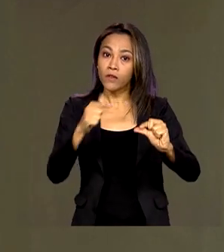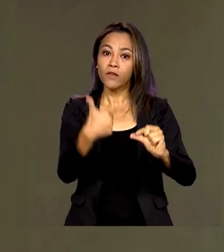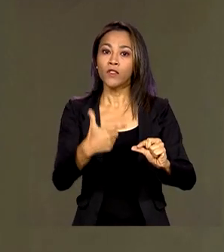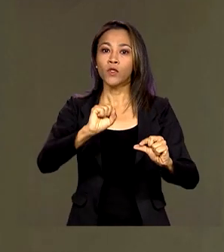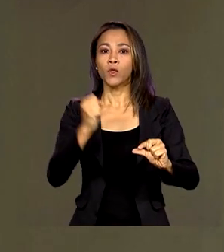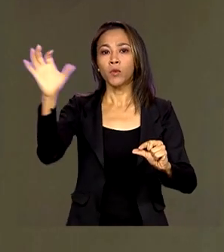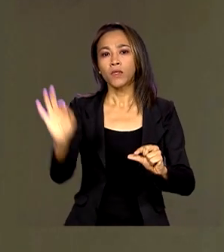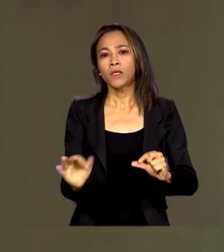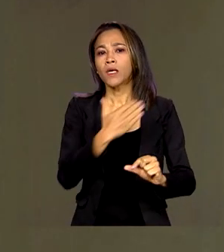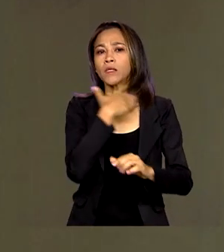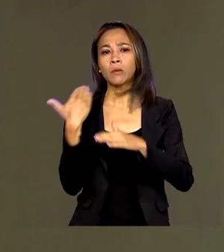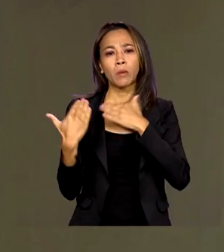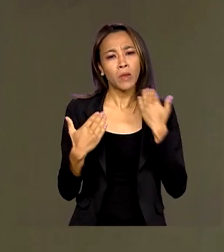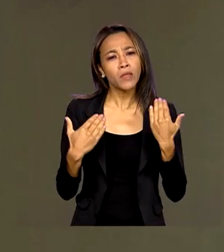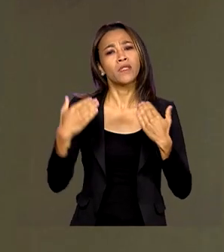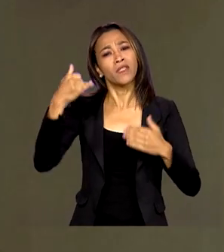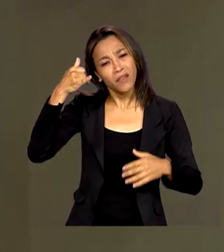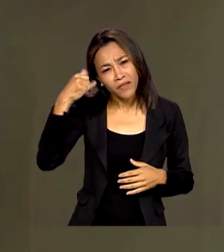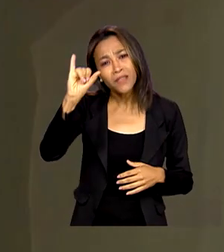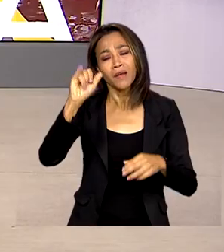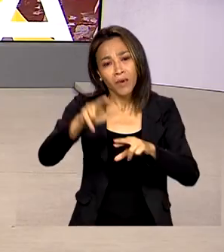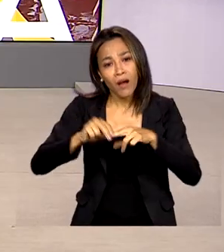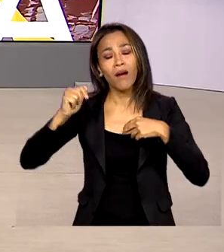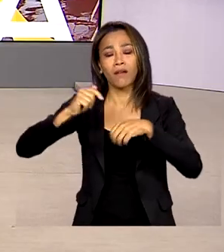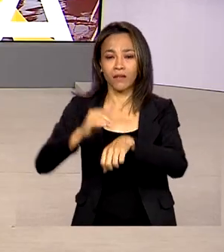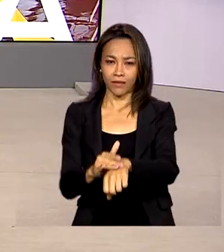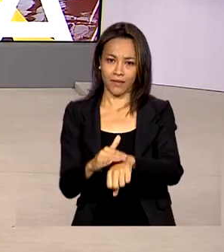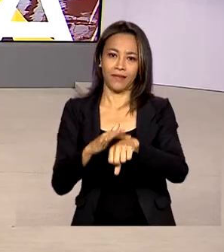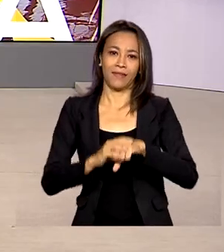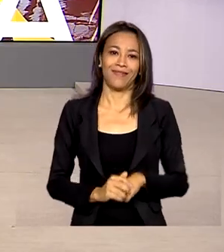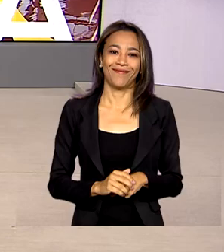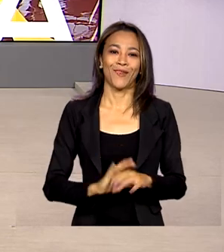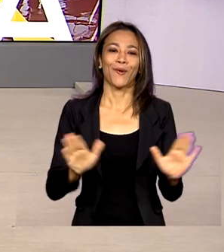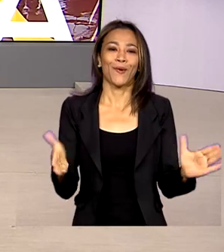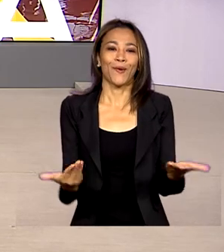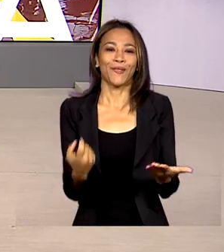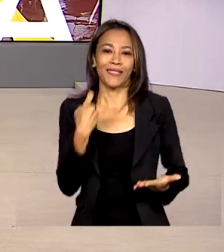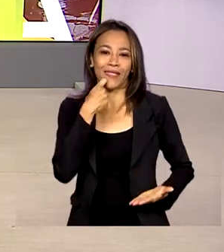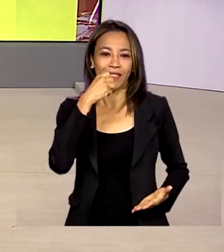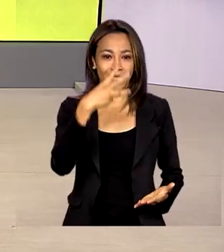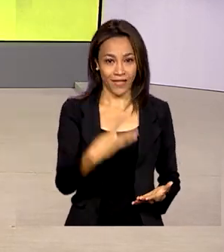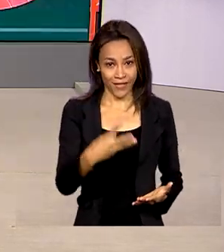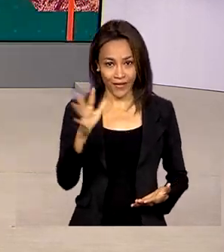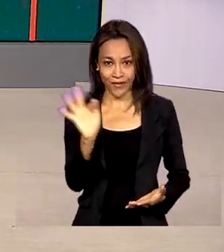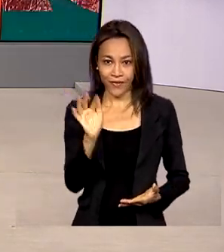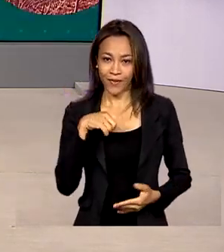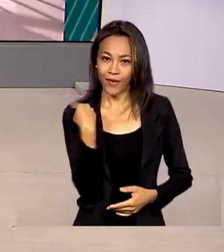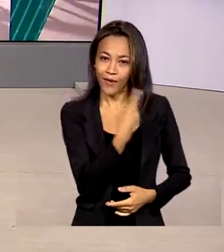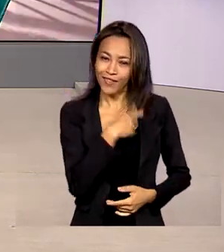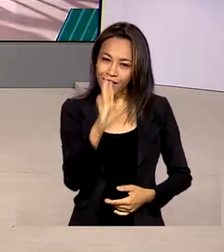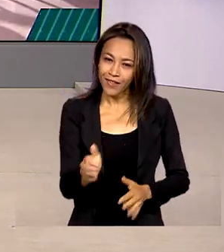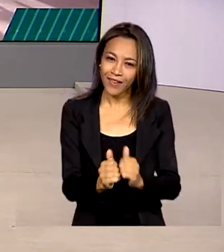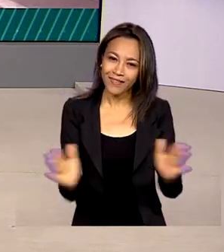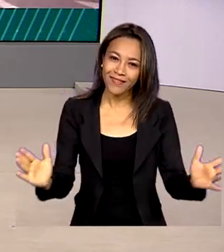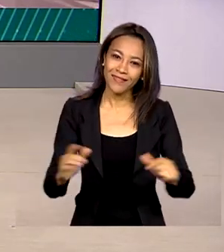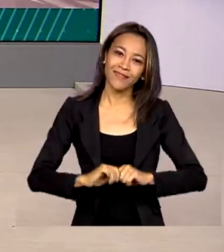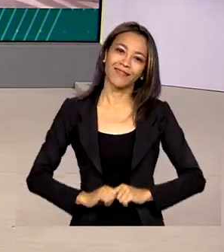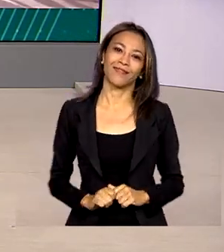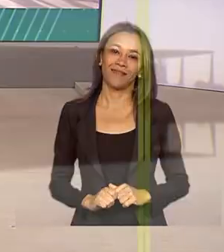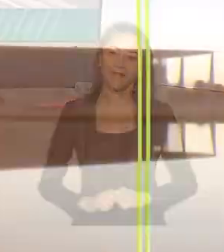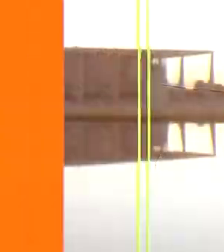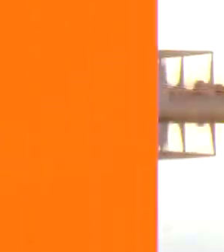as mortes evitáveis pela doença. Sexta-feira, 3 de fevereiro, o Brasil em Dia já está no ar.